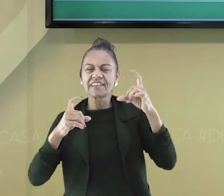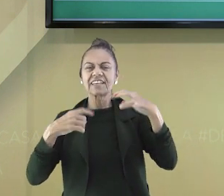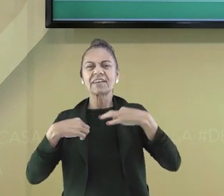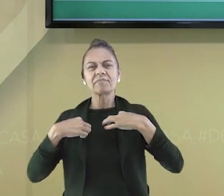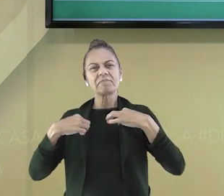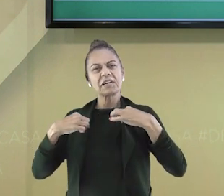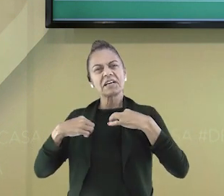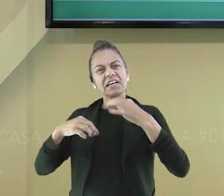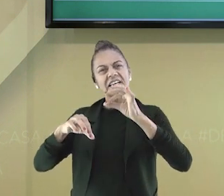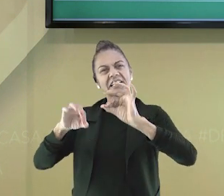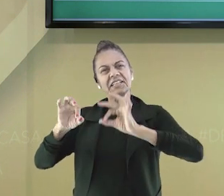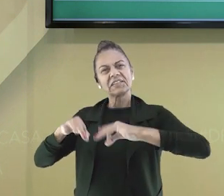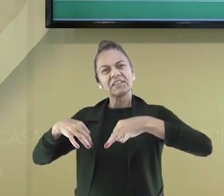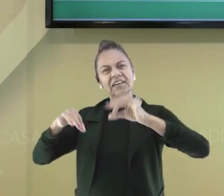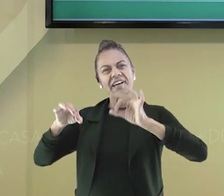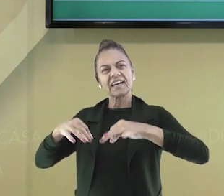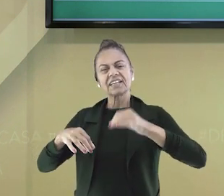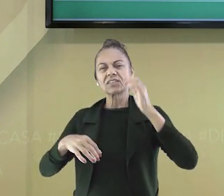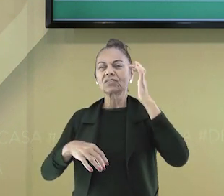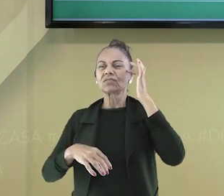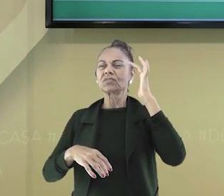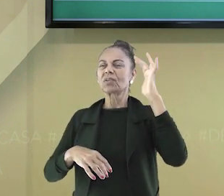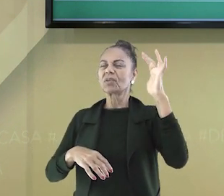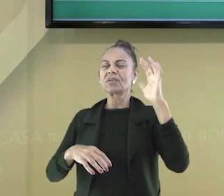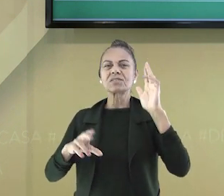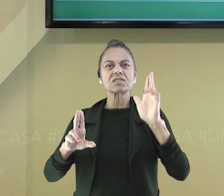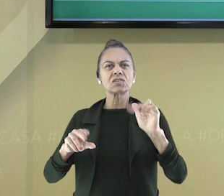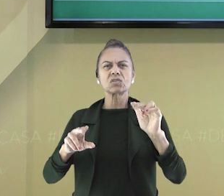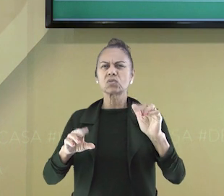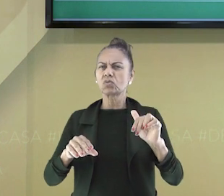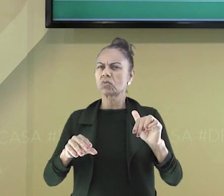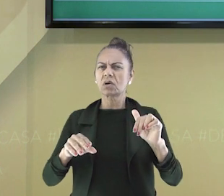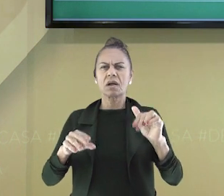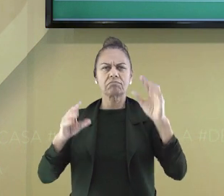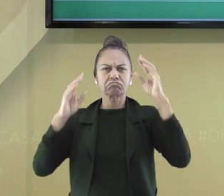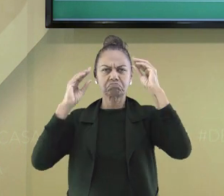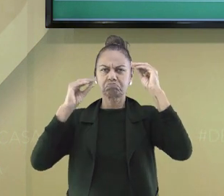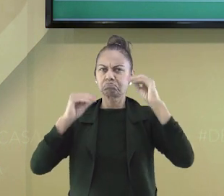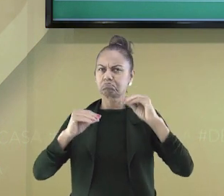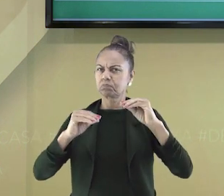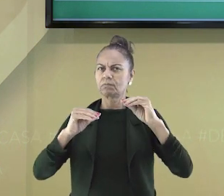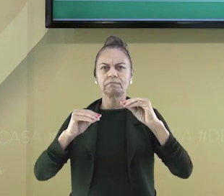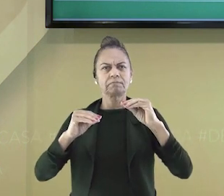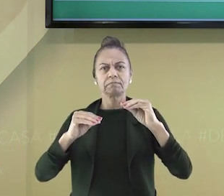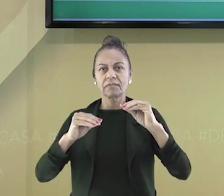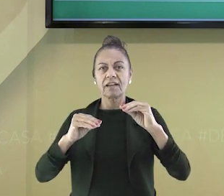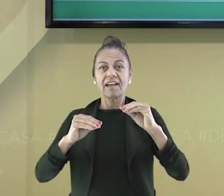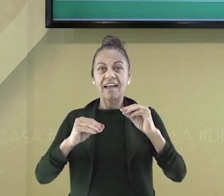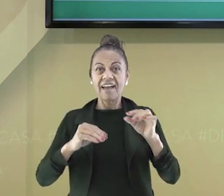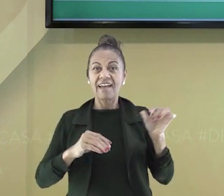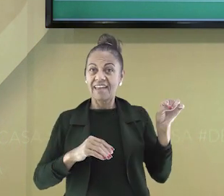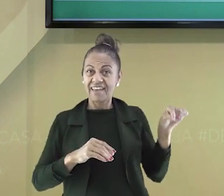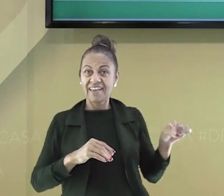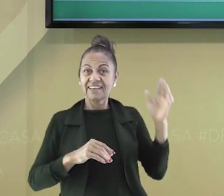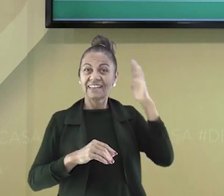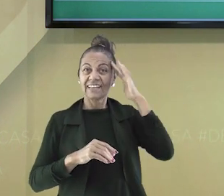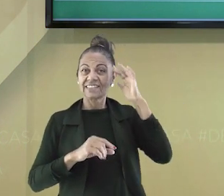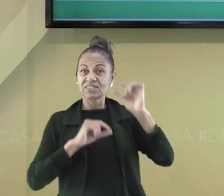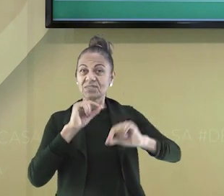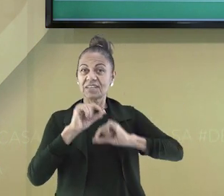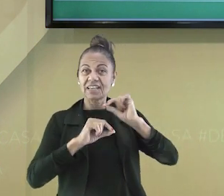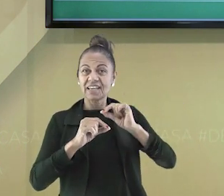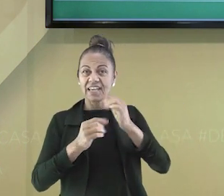Poesias, fotografias, rendas, flores secas, sonhos que nunca adormeciam. Na caixinha de guardar o tempo,